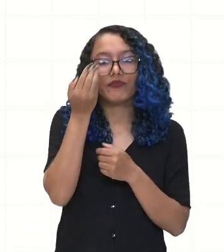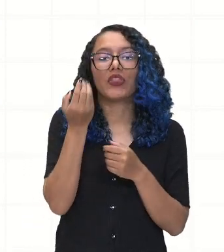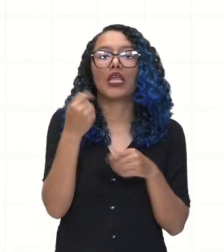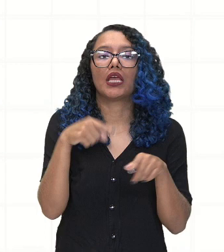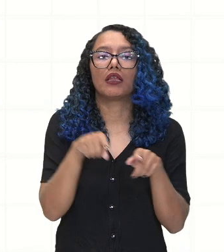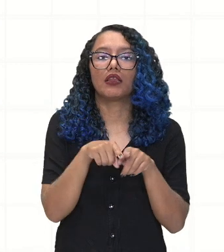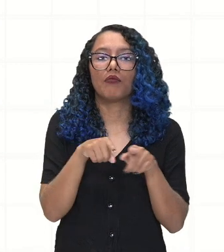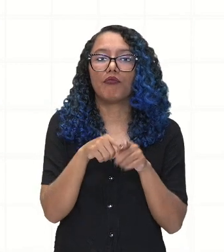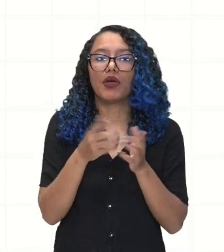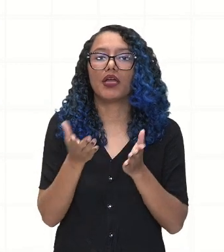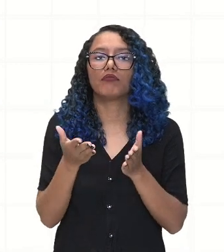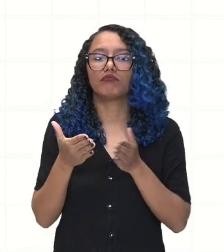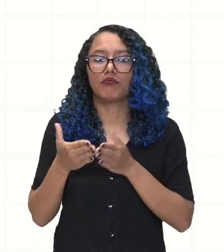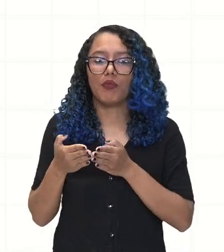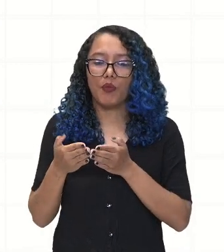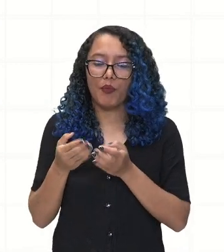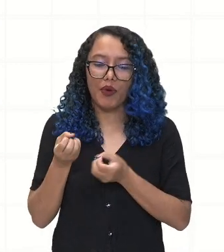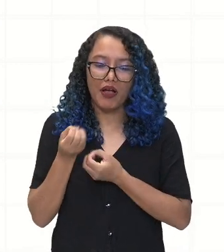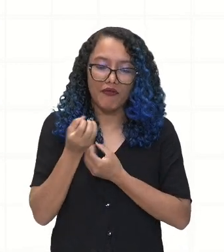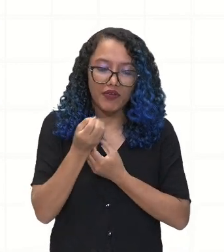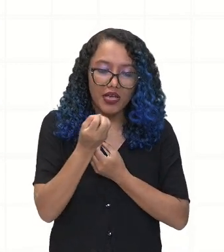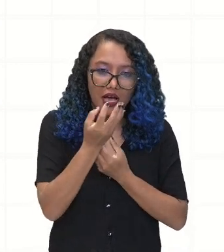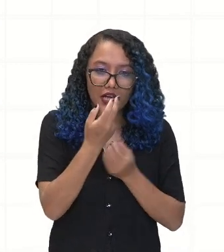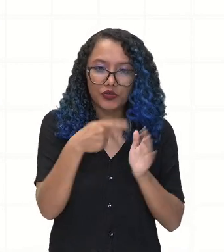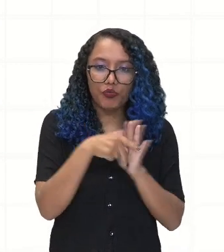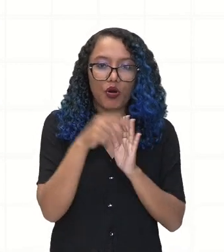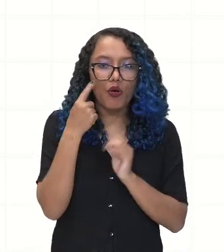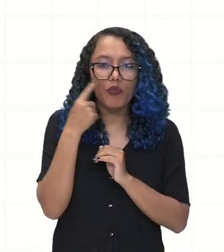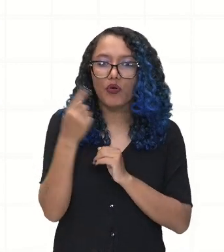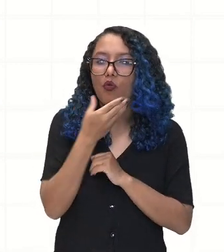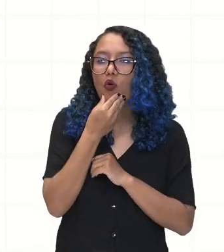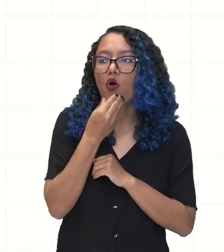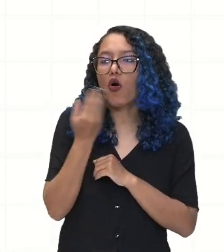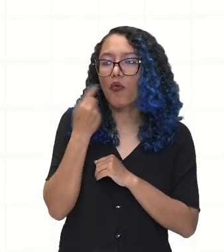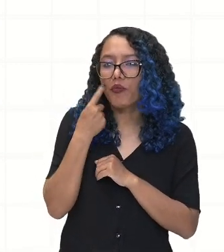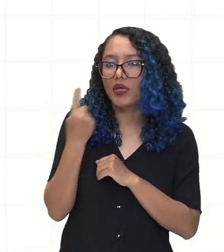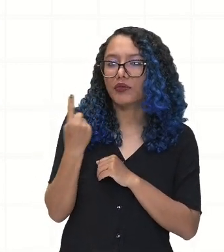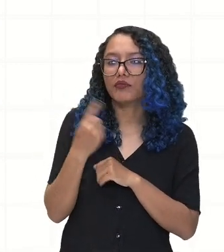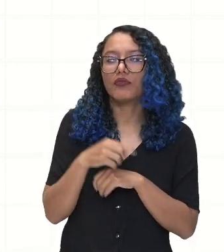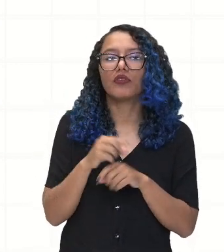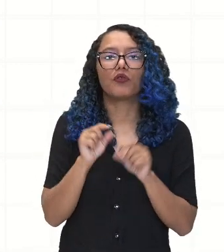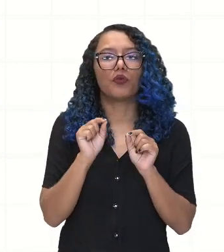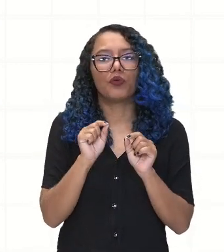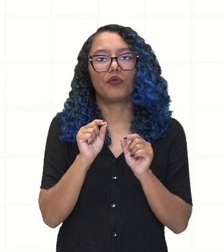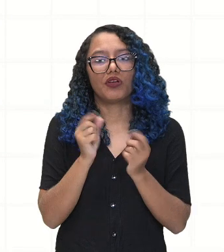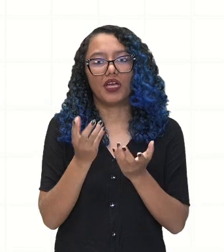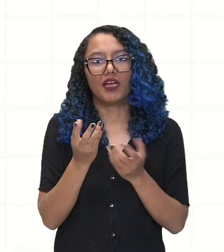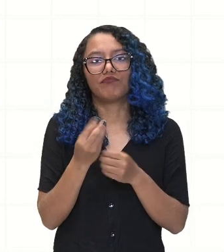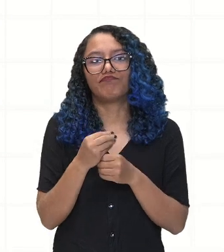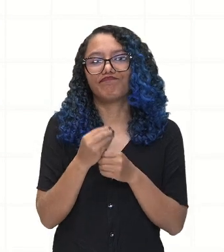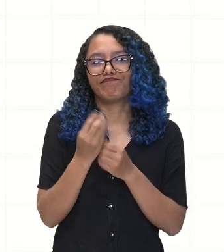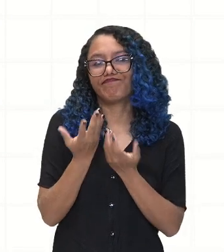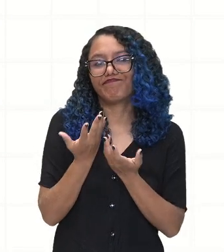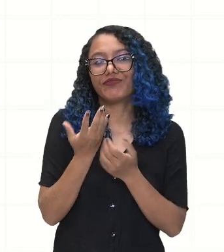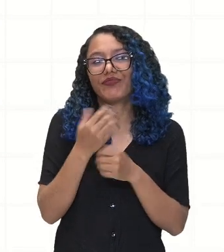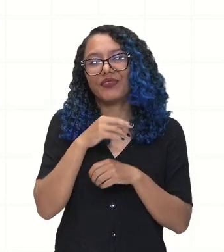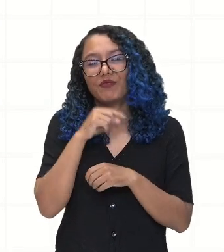expedições de Walter Halen, que pretendiam colonizar a região, fracassaram. esse